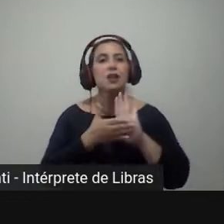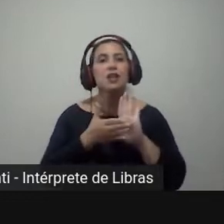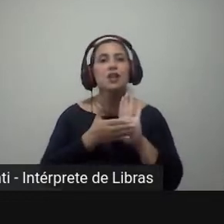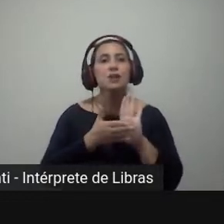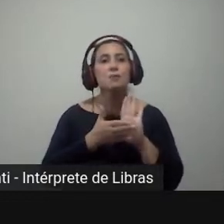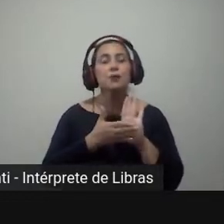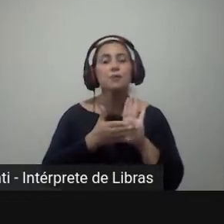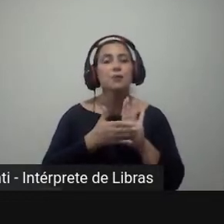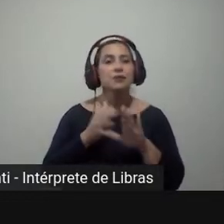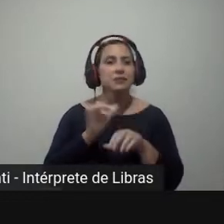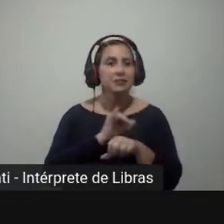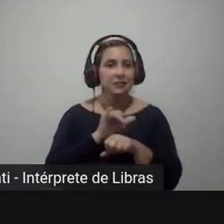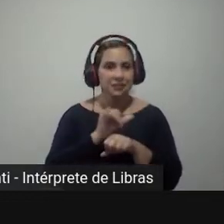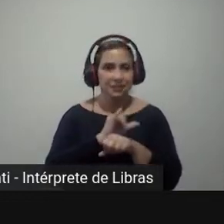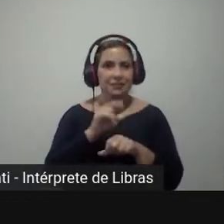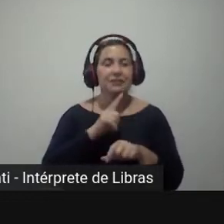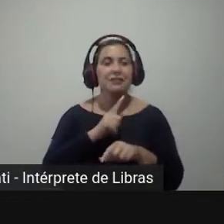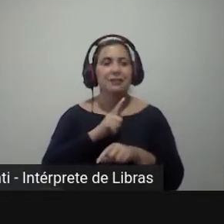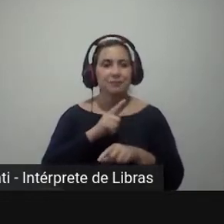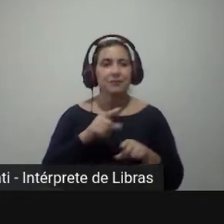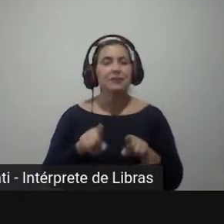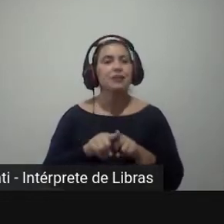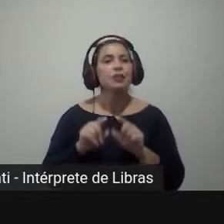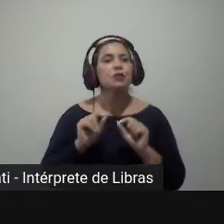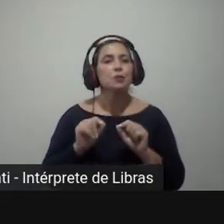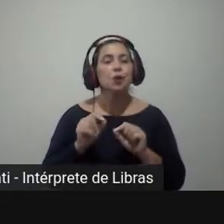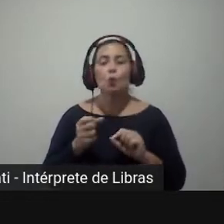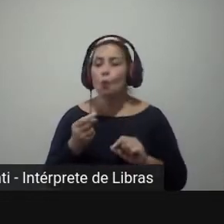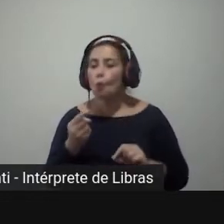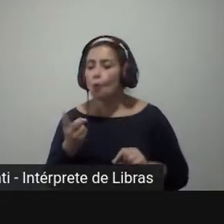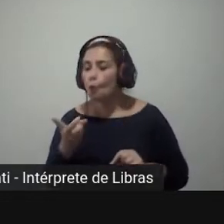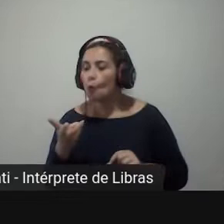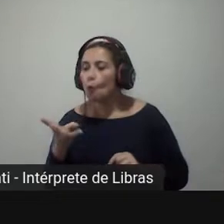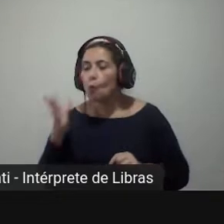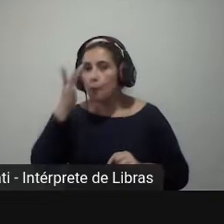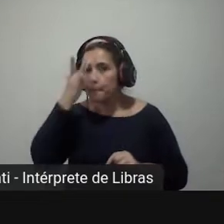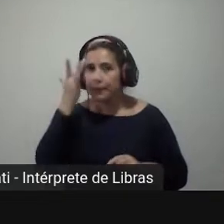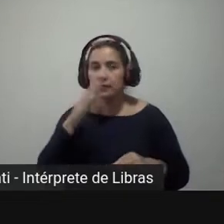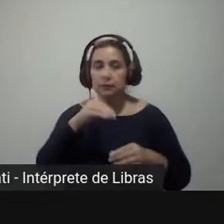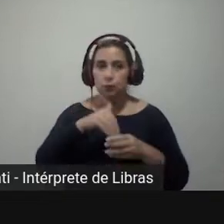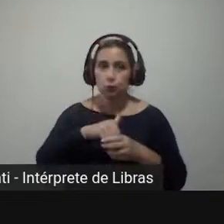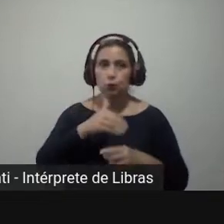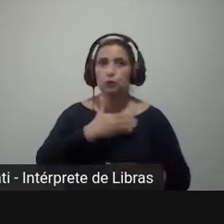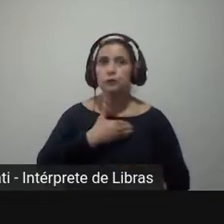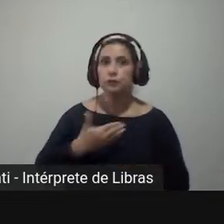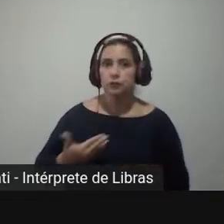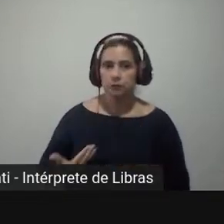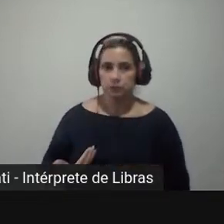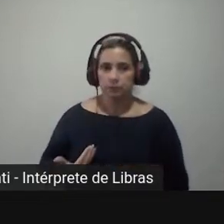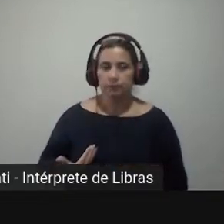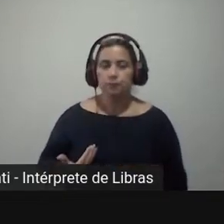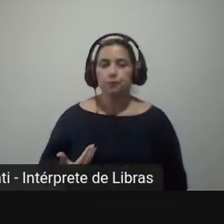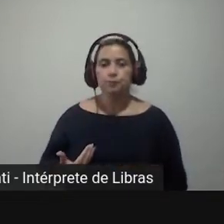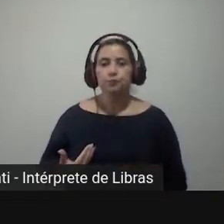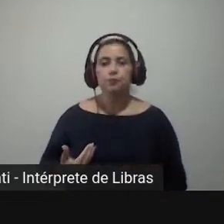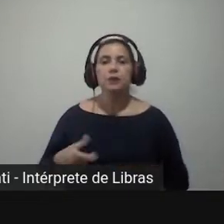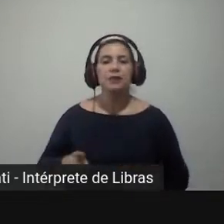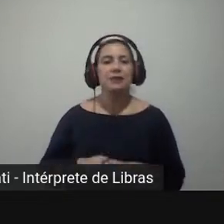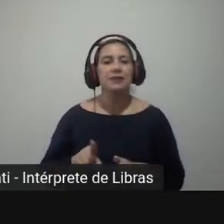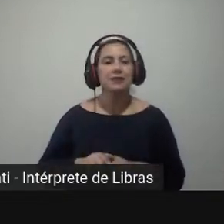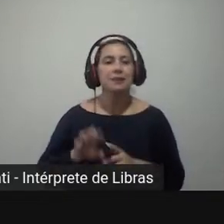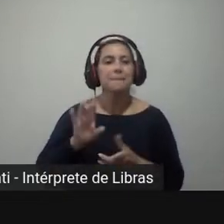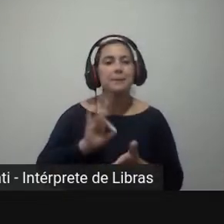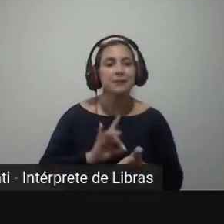vocês, onde você tem tanto o número efetivo de candidatos ao governo do Estado, quanto o número efetivo de